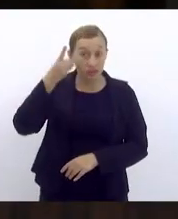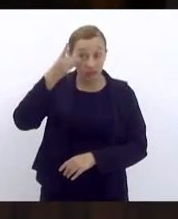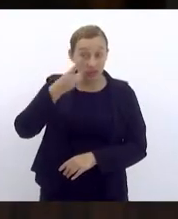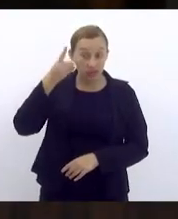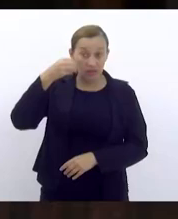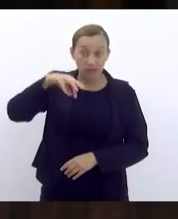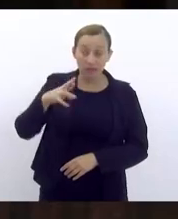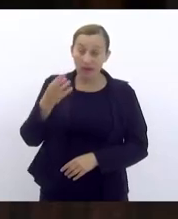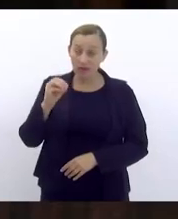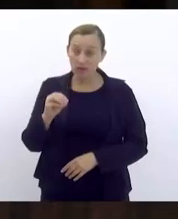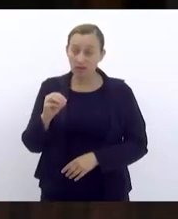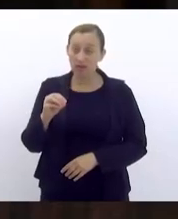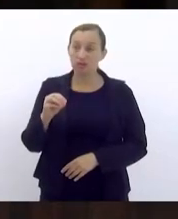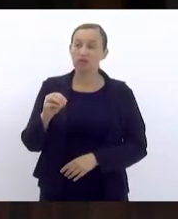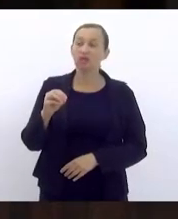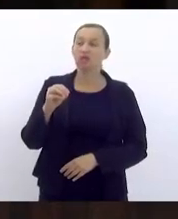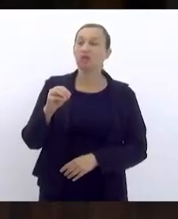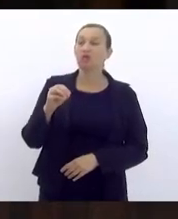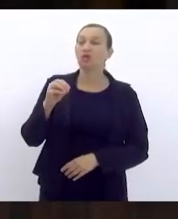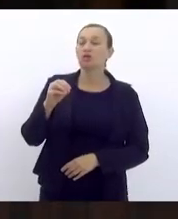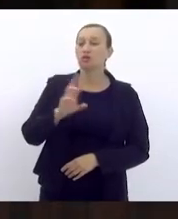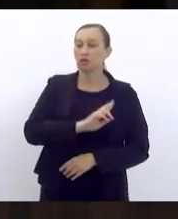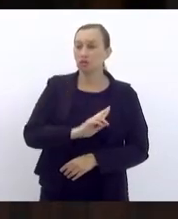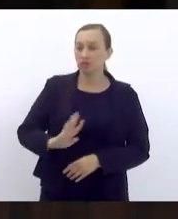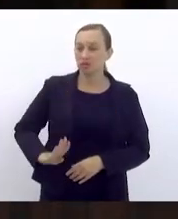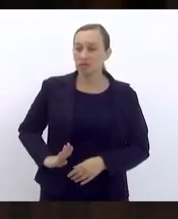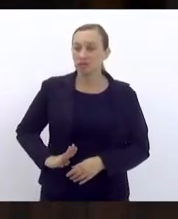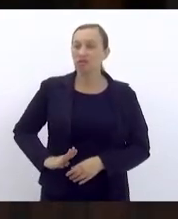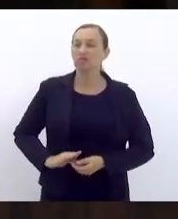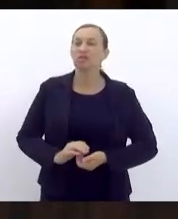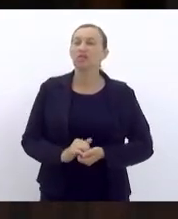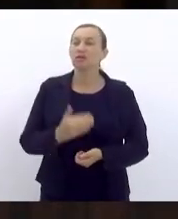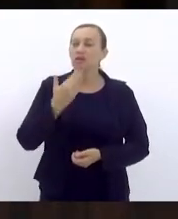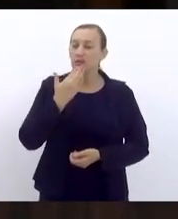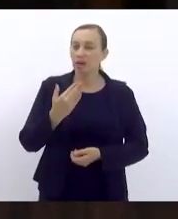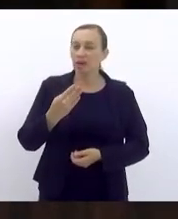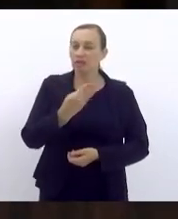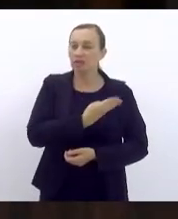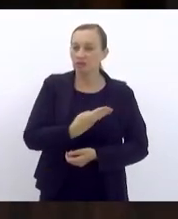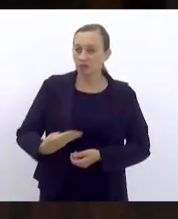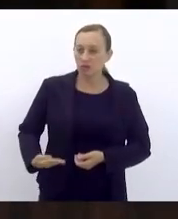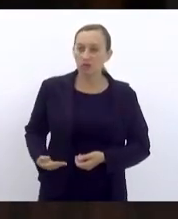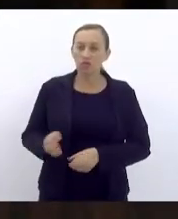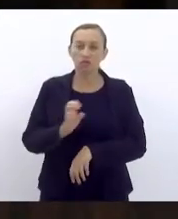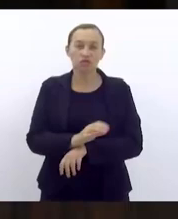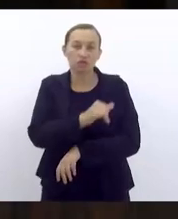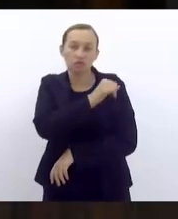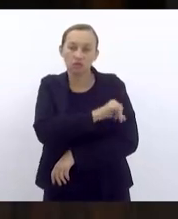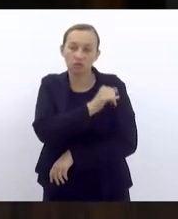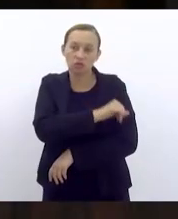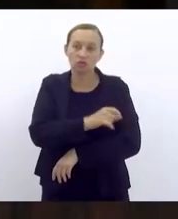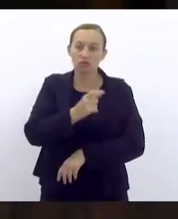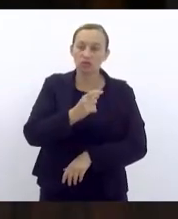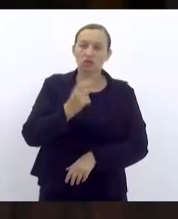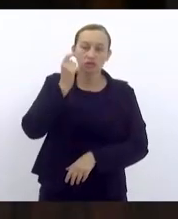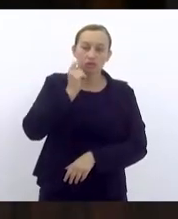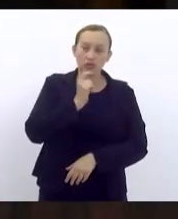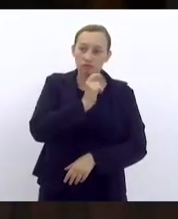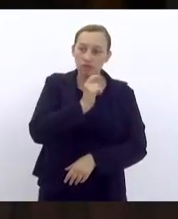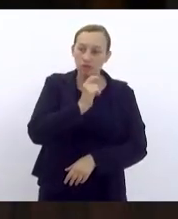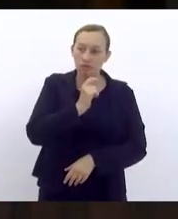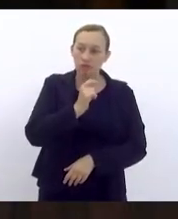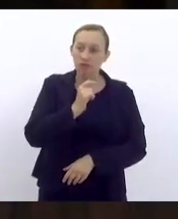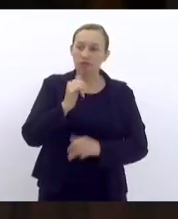Márcio Canelli e Rodrigo Bacelar, que solicita o excelentíssimo senhor governador do estado do Rio de Janeiro, senhor Cláudio Bonfim de Castro,